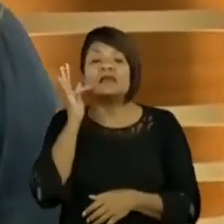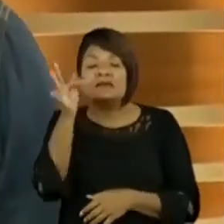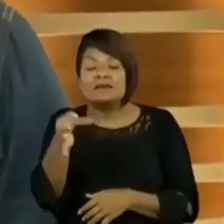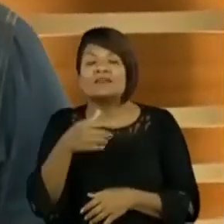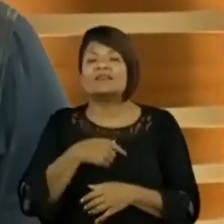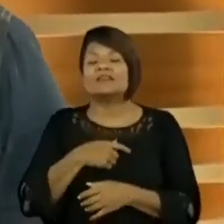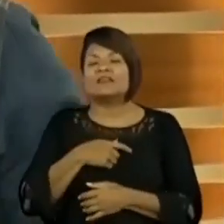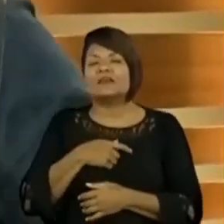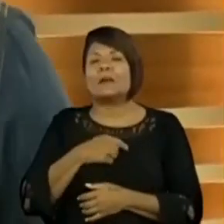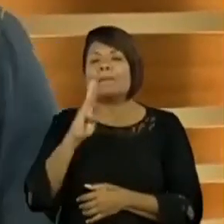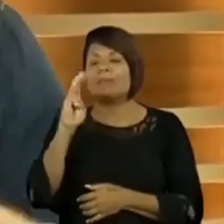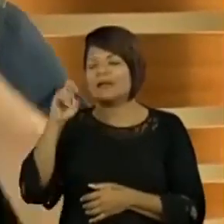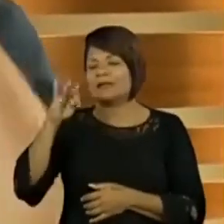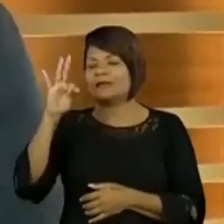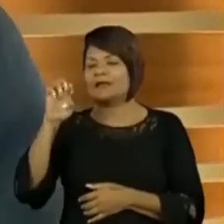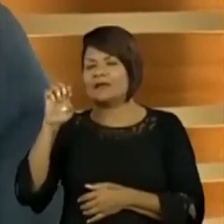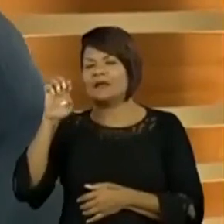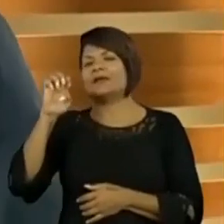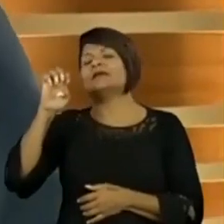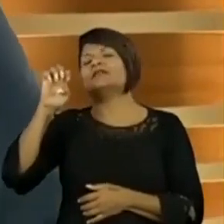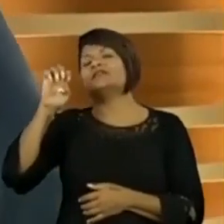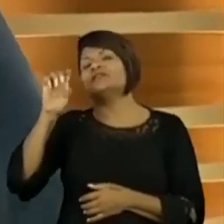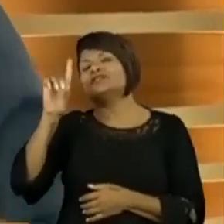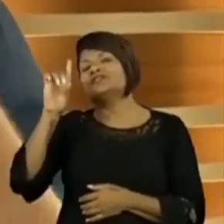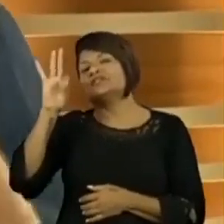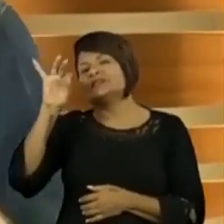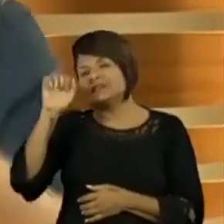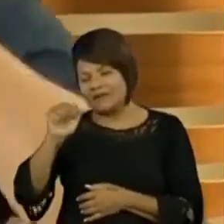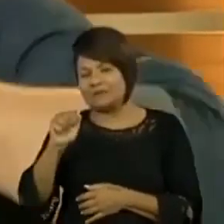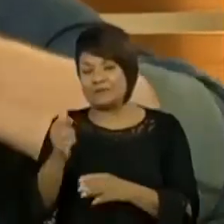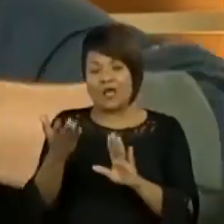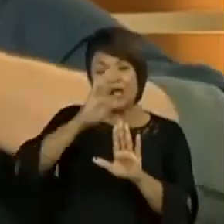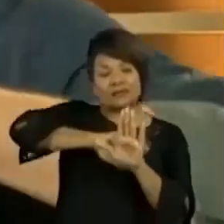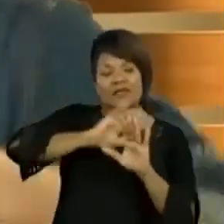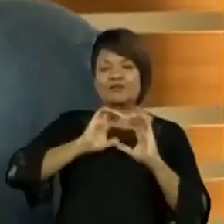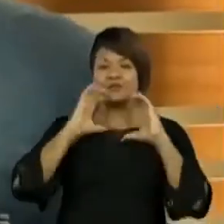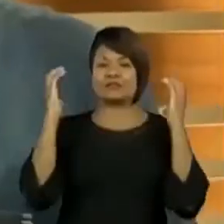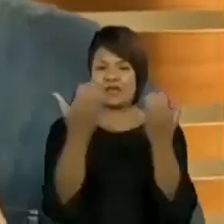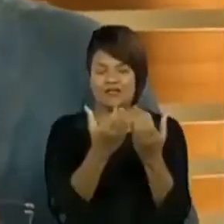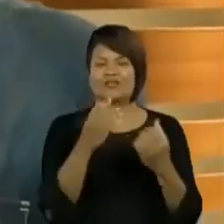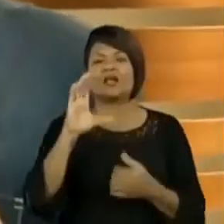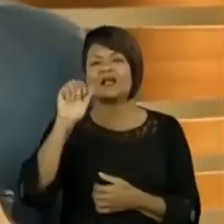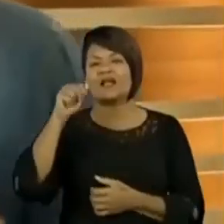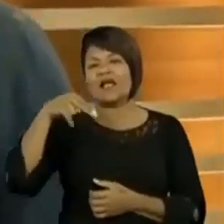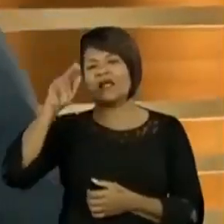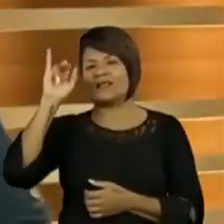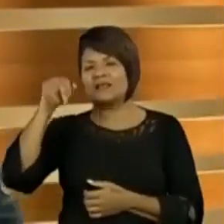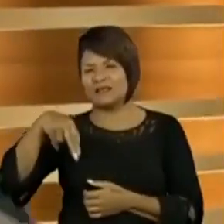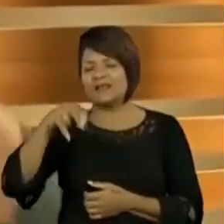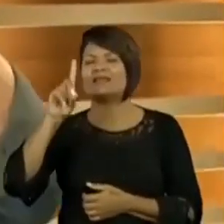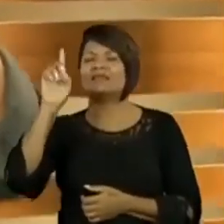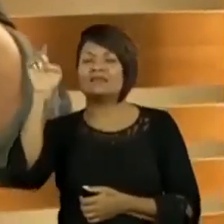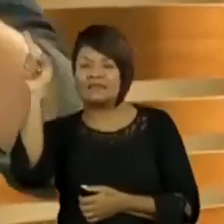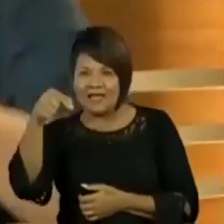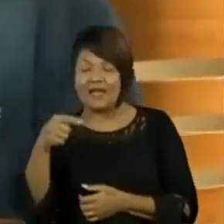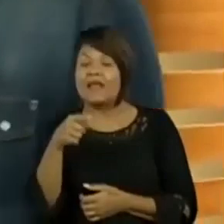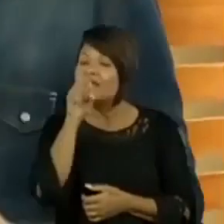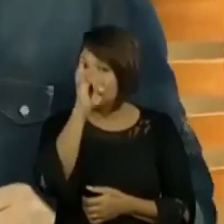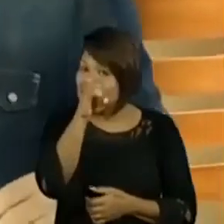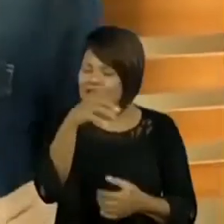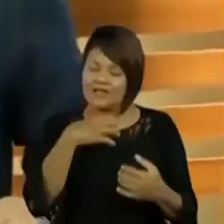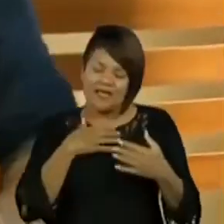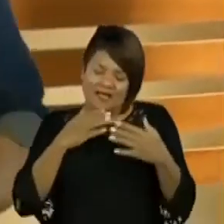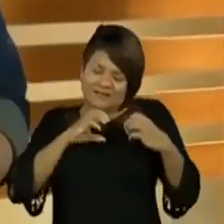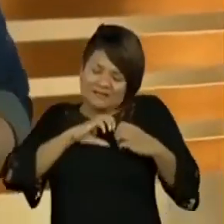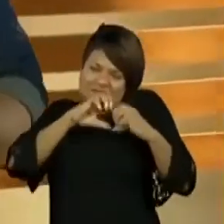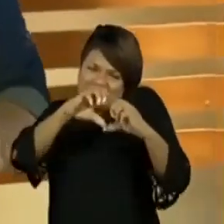localizado ali no Bom Retiro, ali atrás do estádio do Canindé. Beleza? Ó, vocês moram no meu coração. Se tiver alguém assistindo aí, eu quero dar um beijo